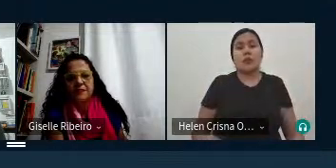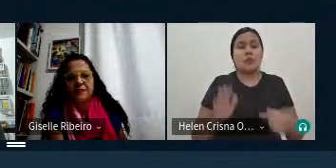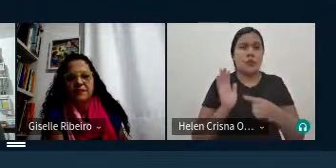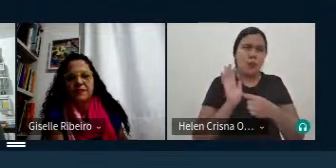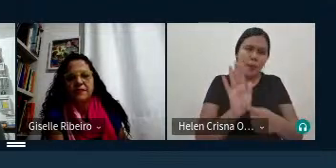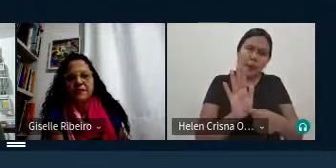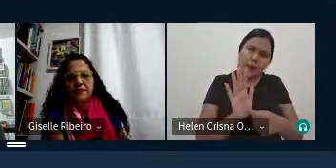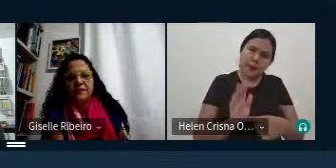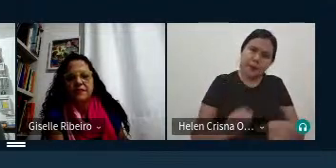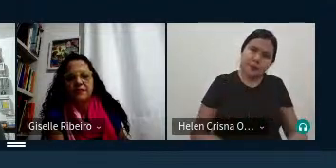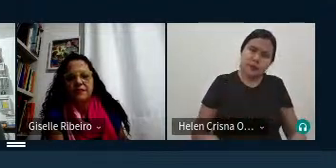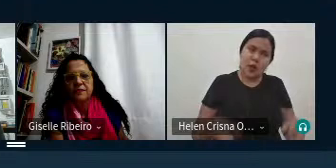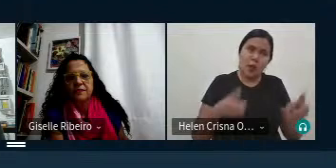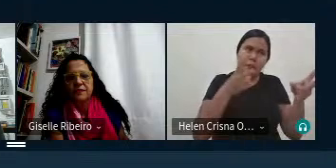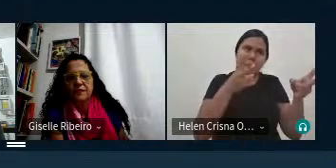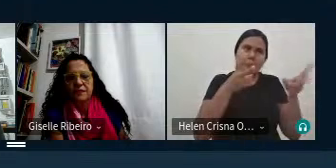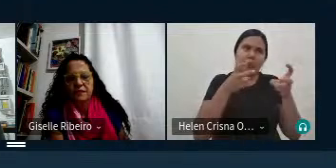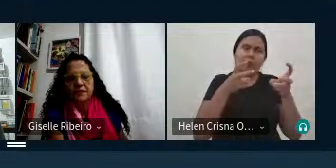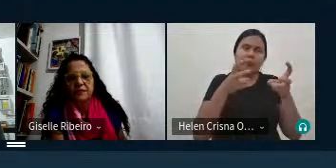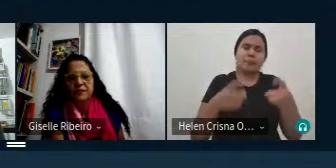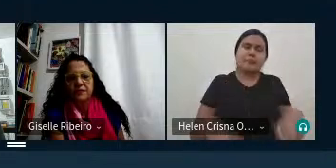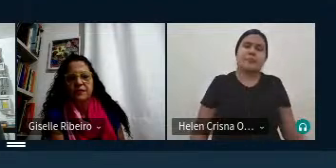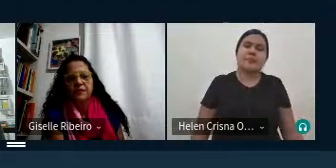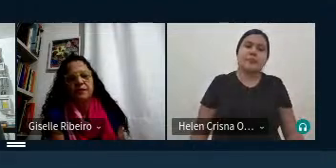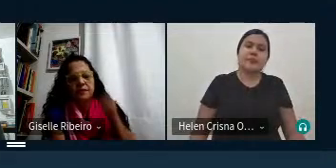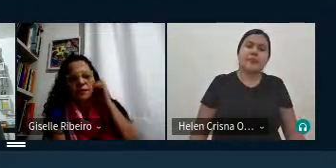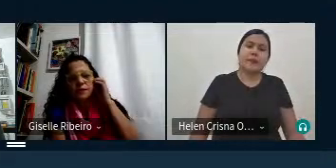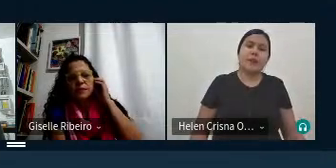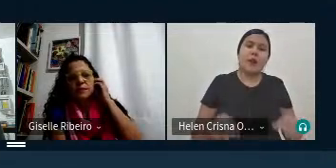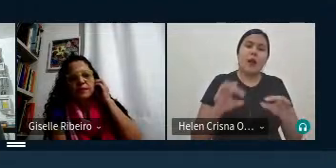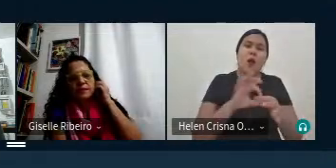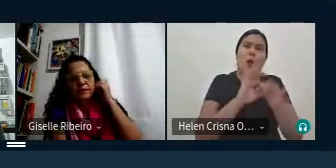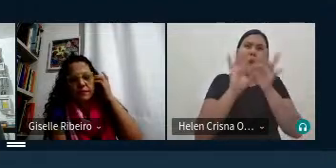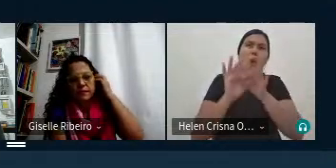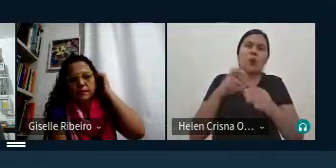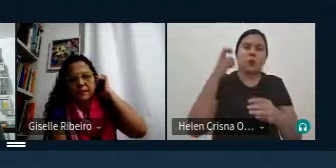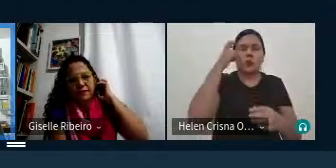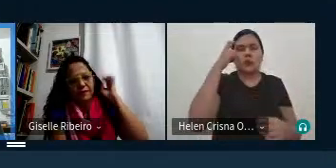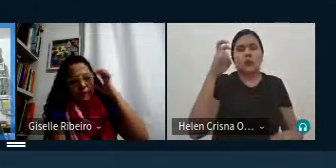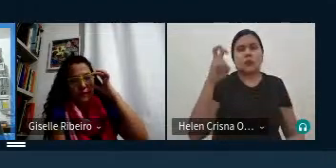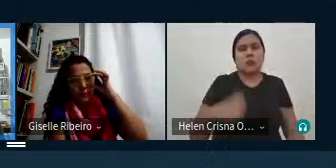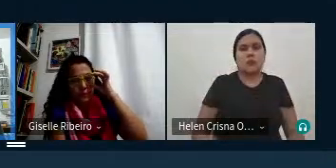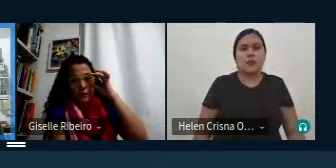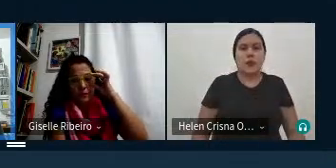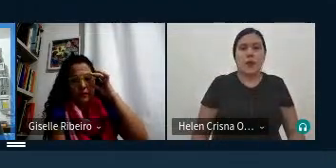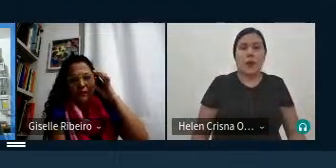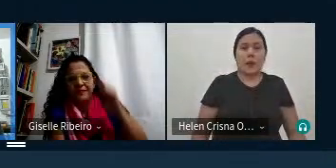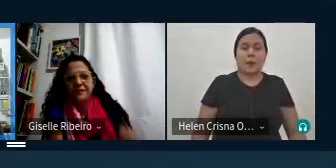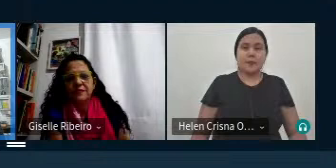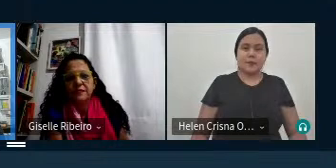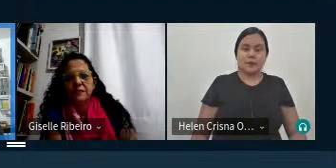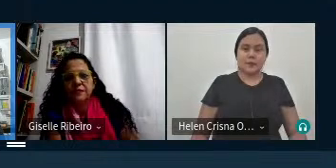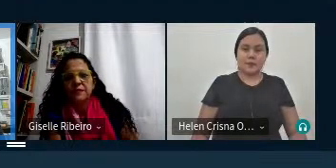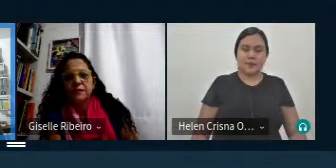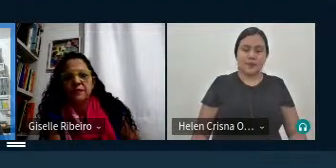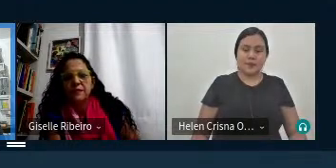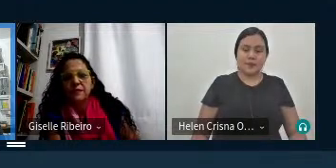a questão de estar atento para o contexto cultural e aí é isso que você